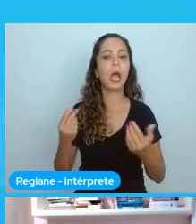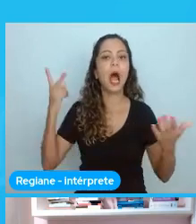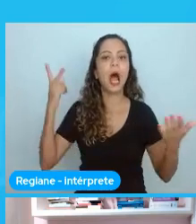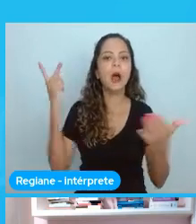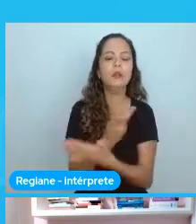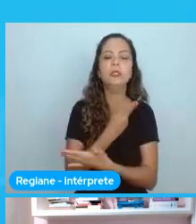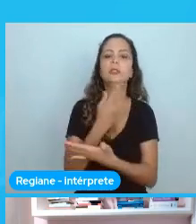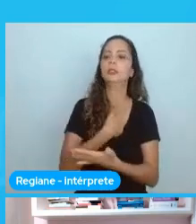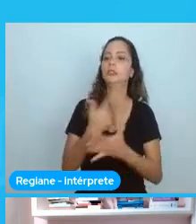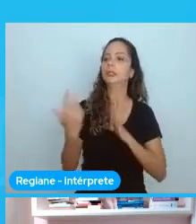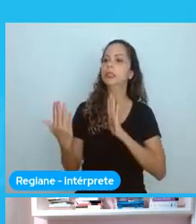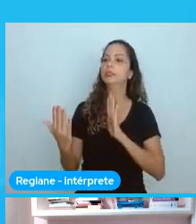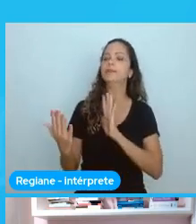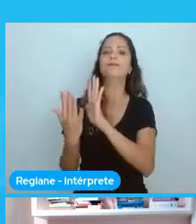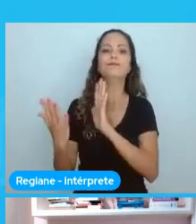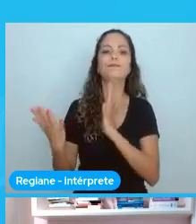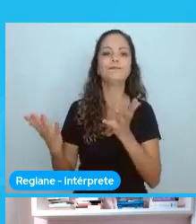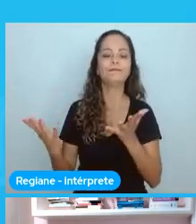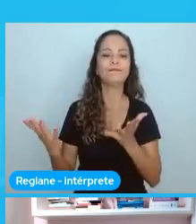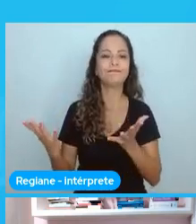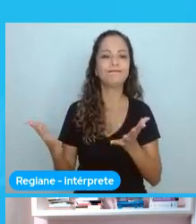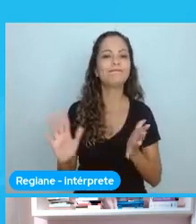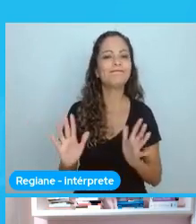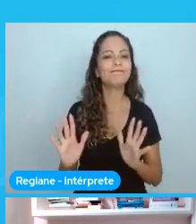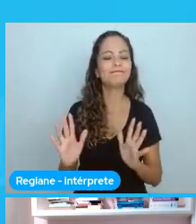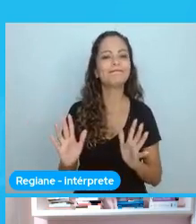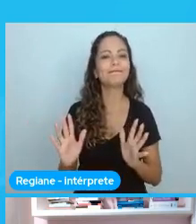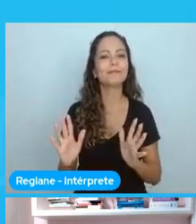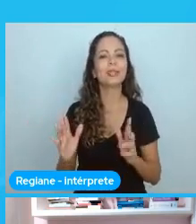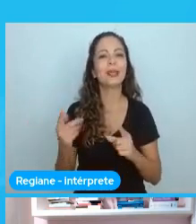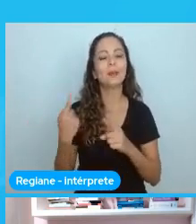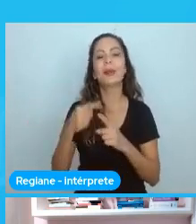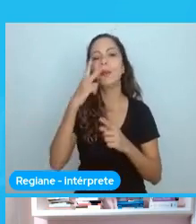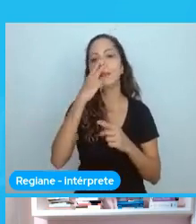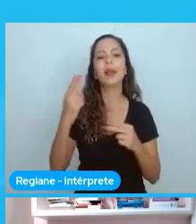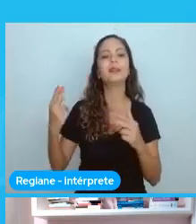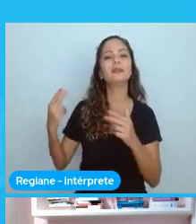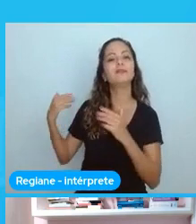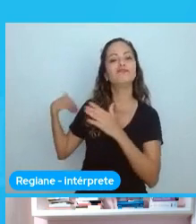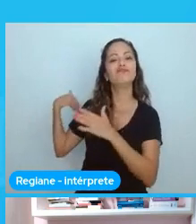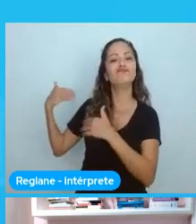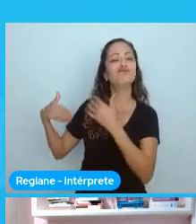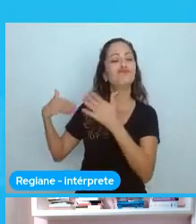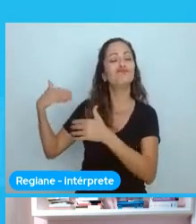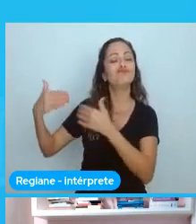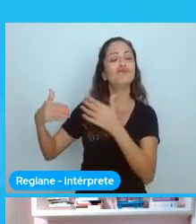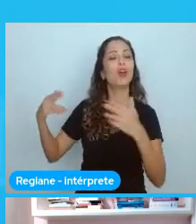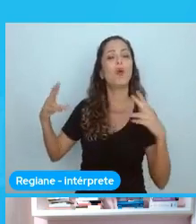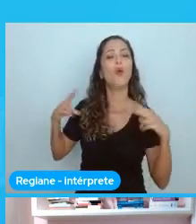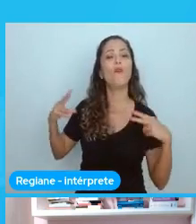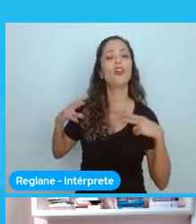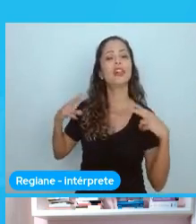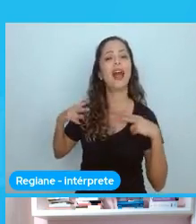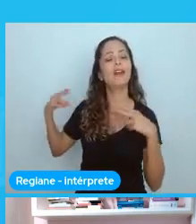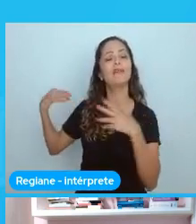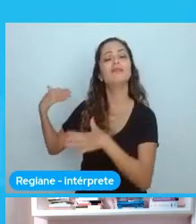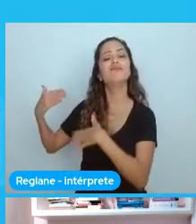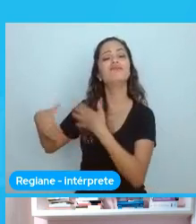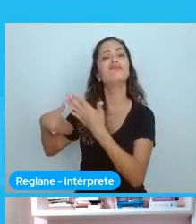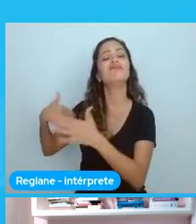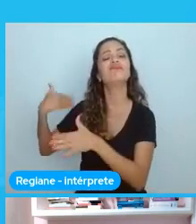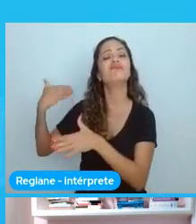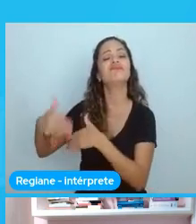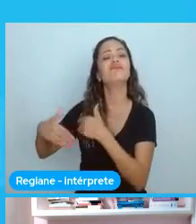Porque a gente não... A gente estava numa situação muito confortável, sabe? Eu estava numa situação muito confortável. E eu acho que